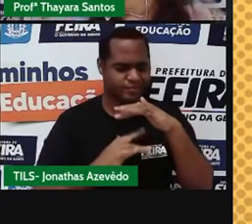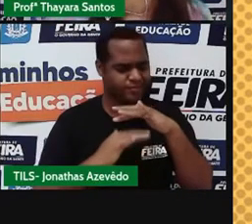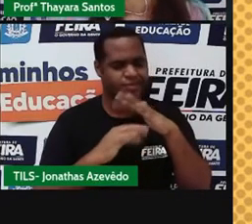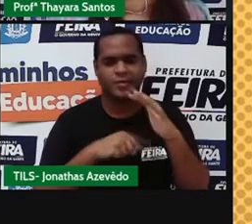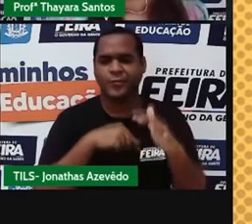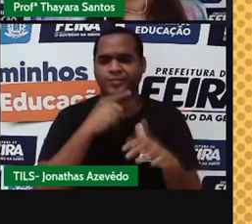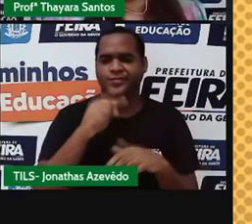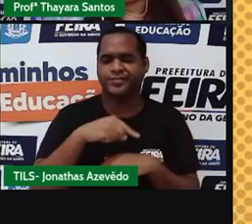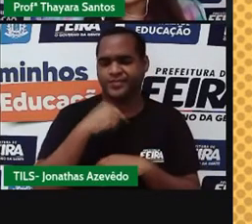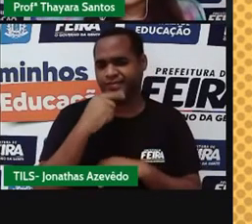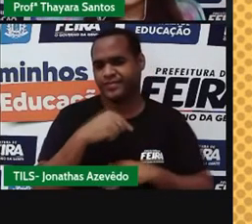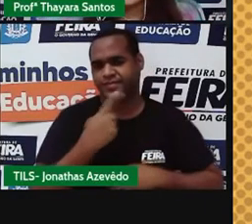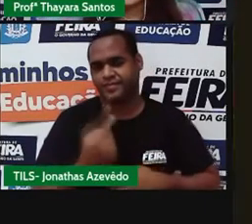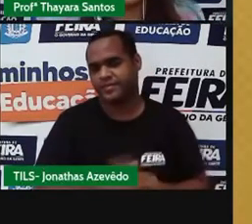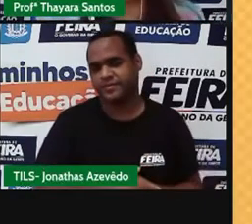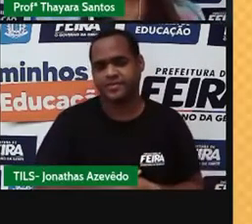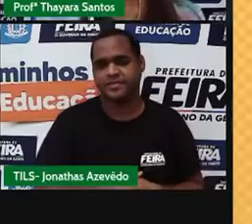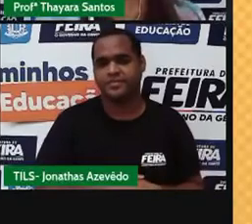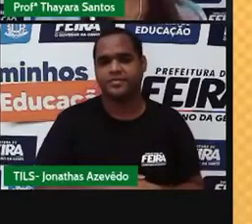de dissolução.